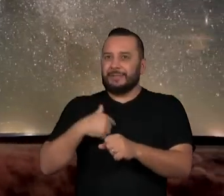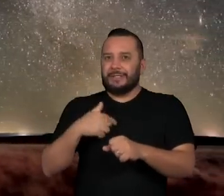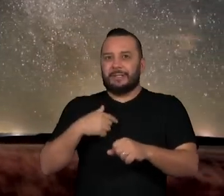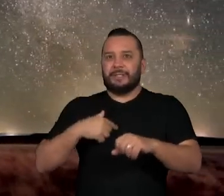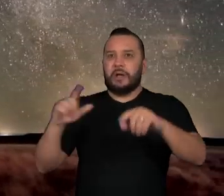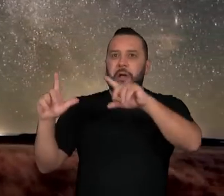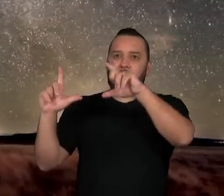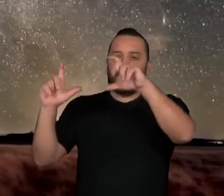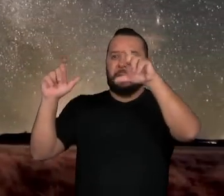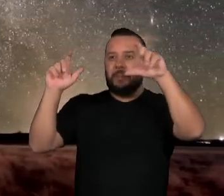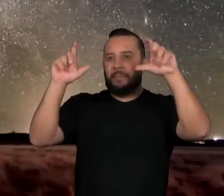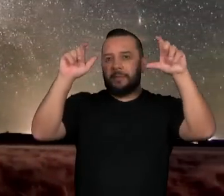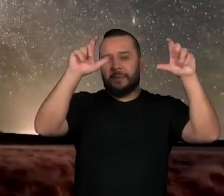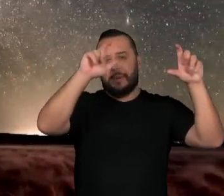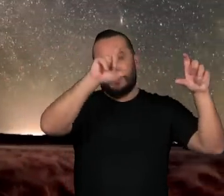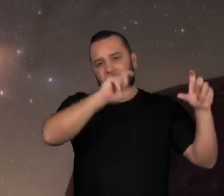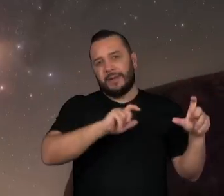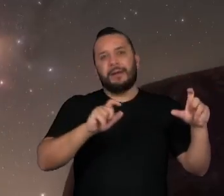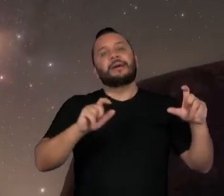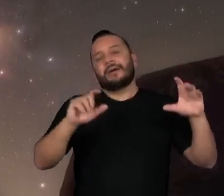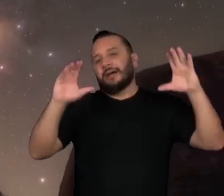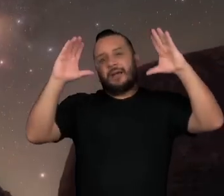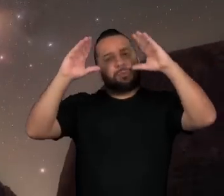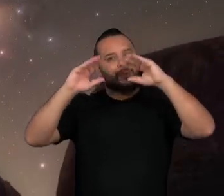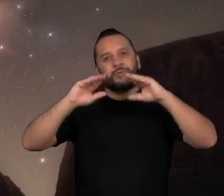os objetos do céu noturno.